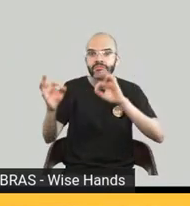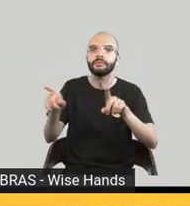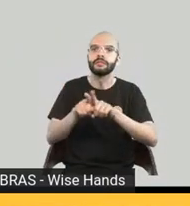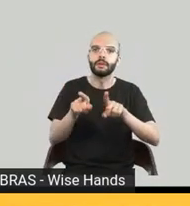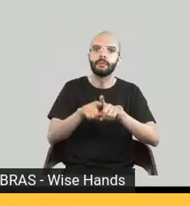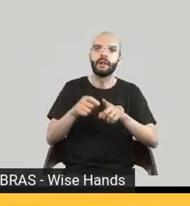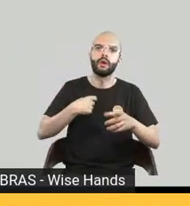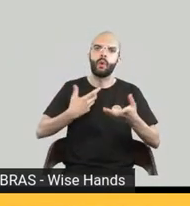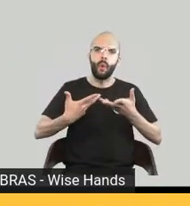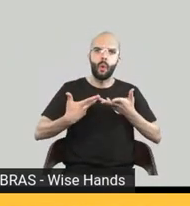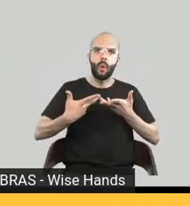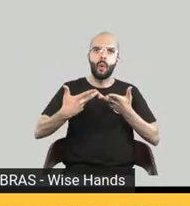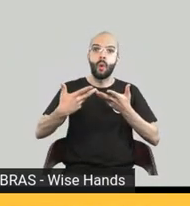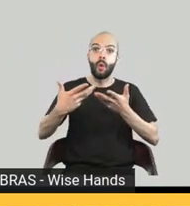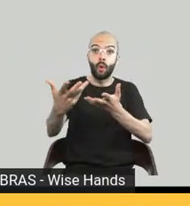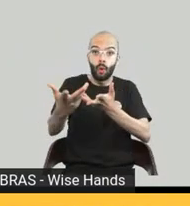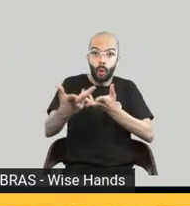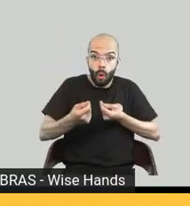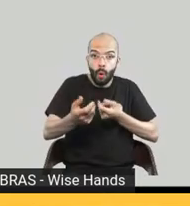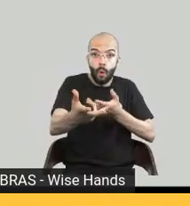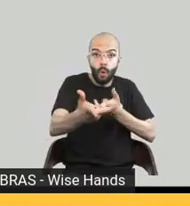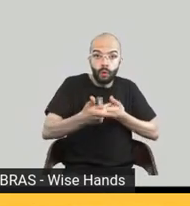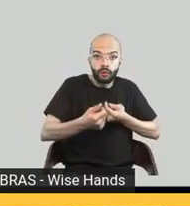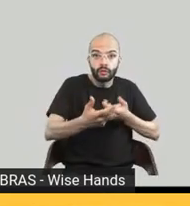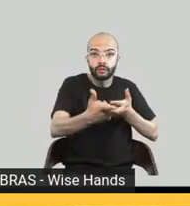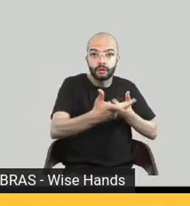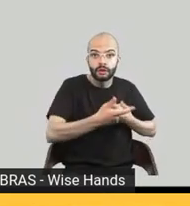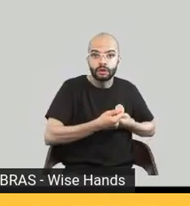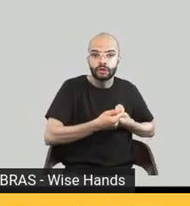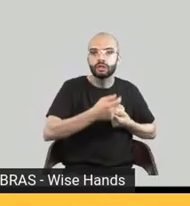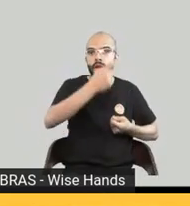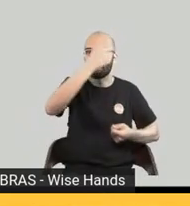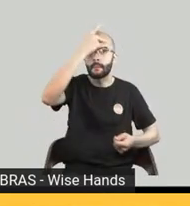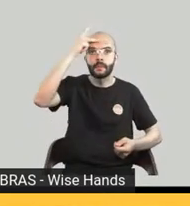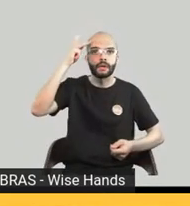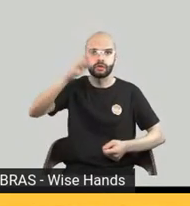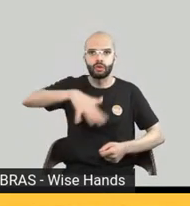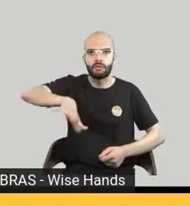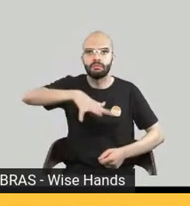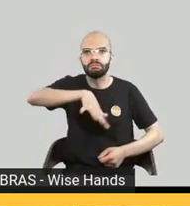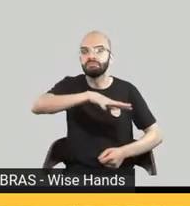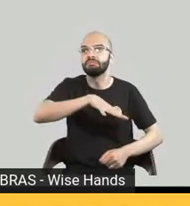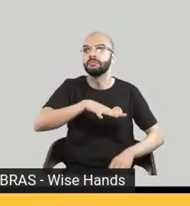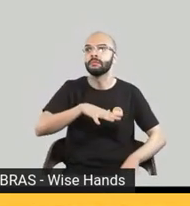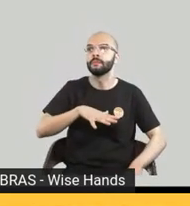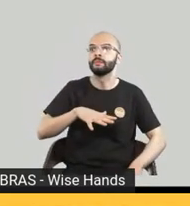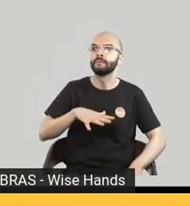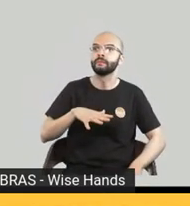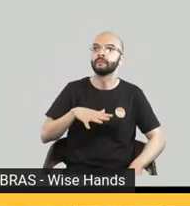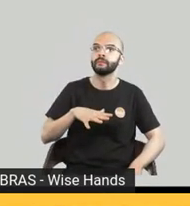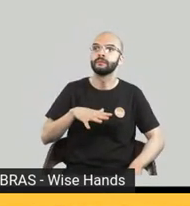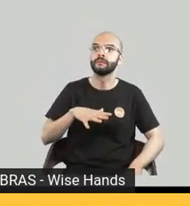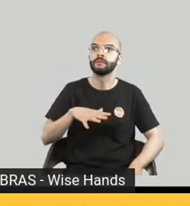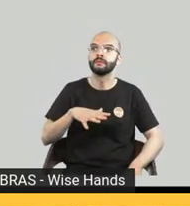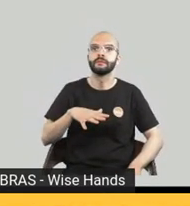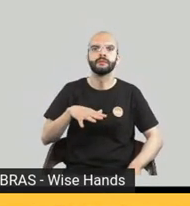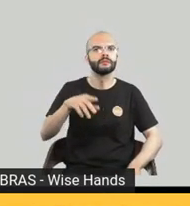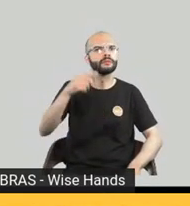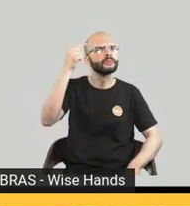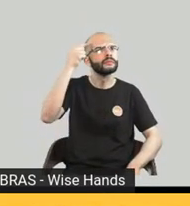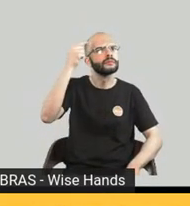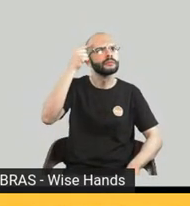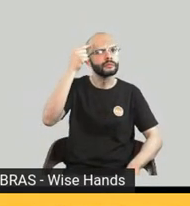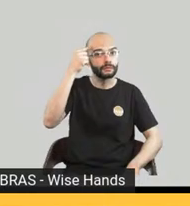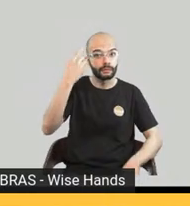está agora fazendo parte desse nosso universo que a gente está trazendo esse assunto à tona para começar a pensar a inclusão de dentro para